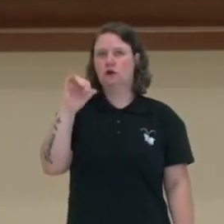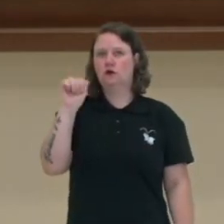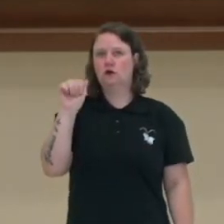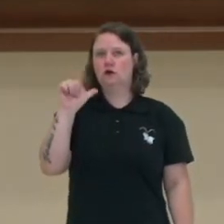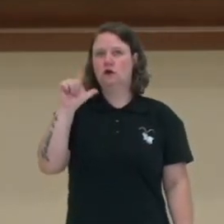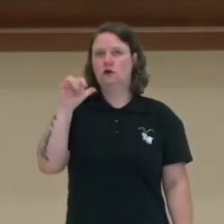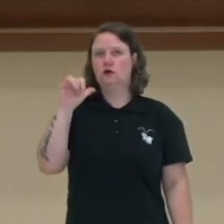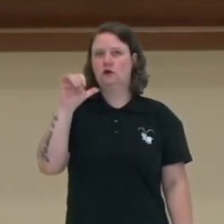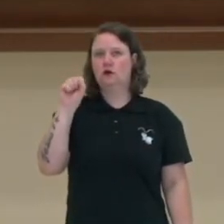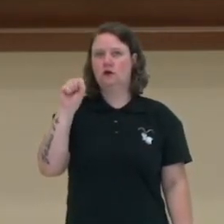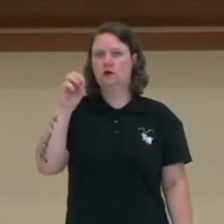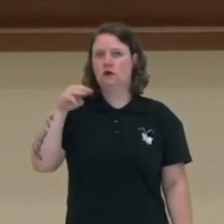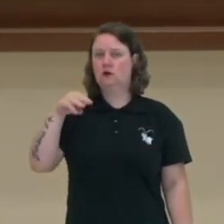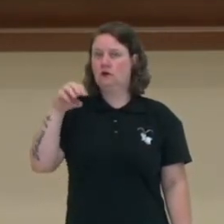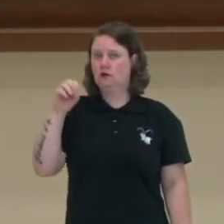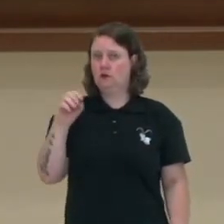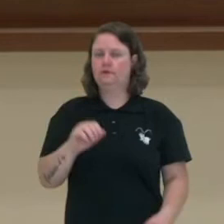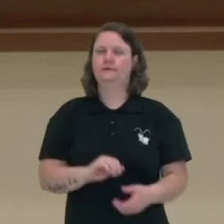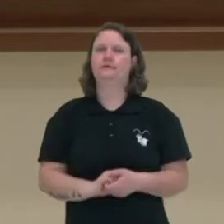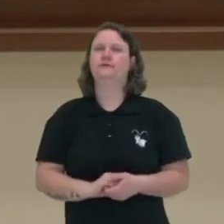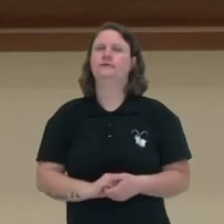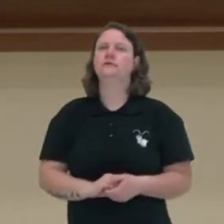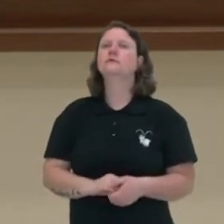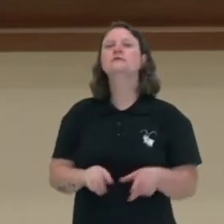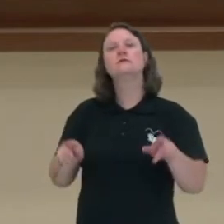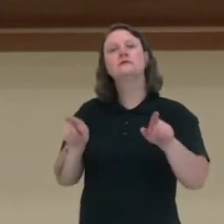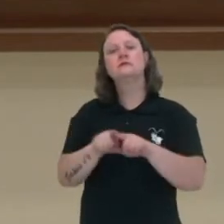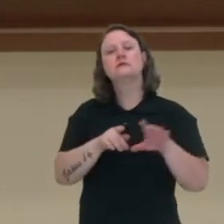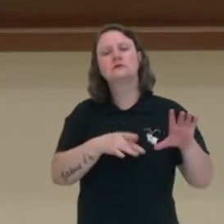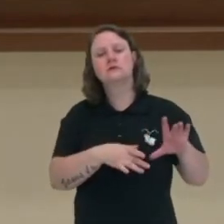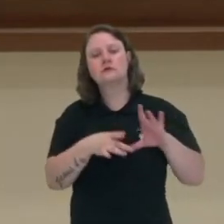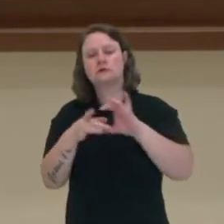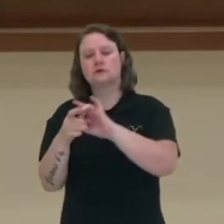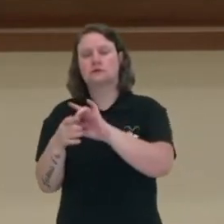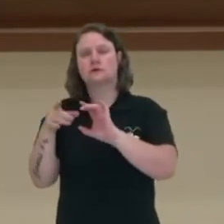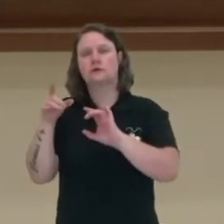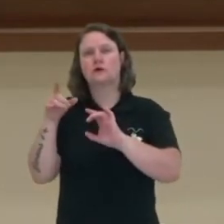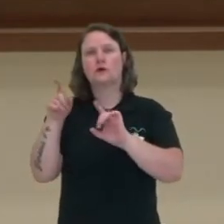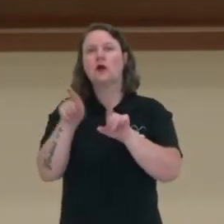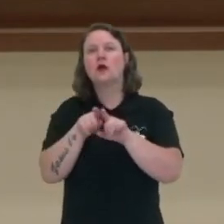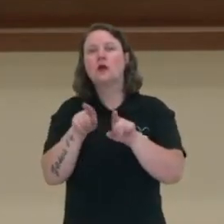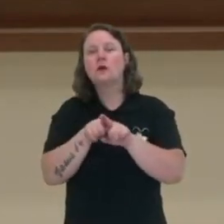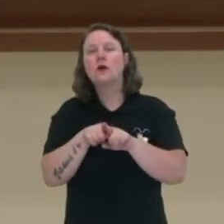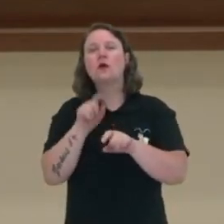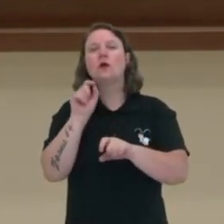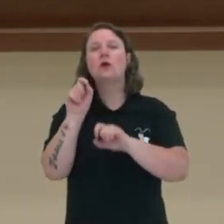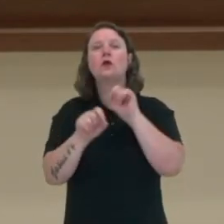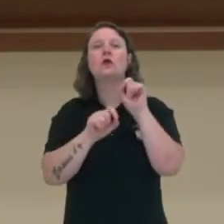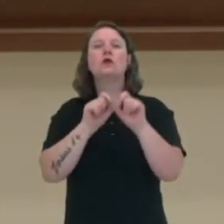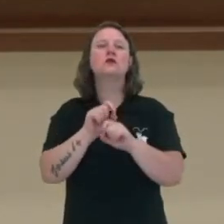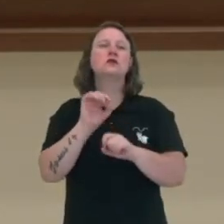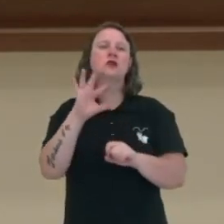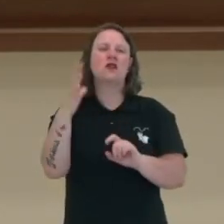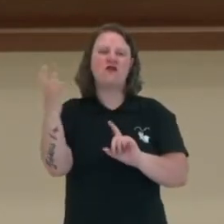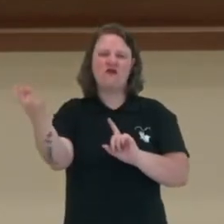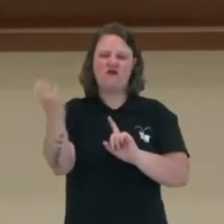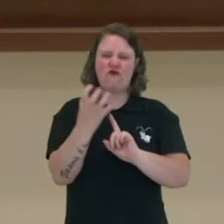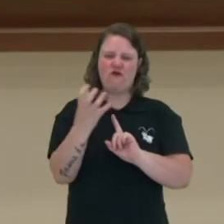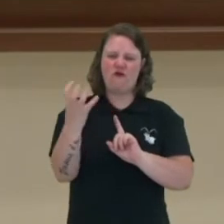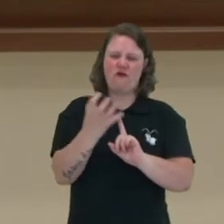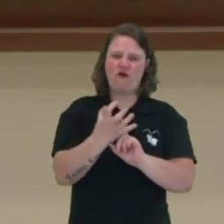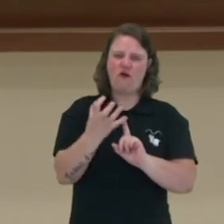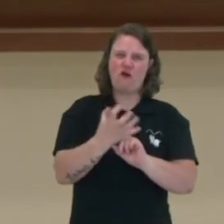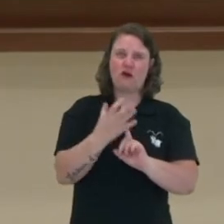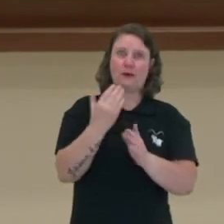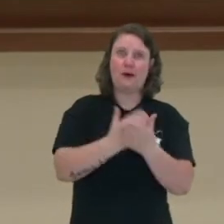Soviética simbolizando. Lógico que, num contexto americano, a influência maior e mais forte e mais visível